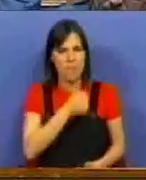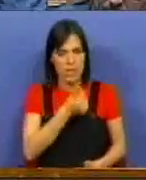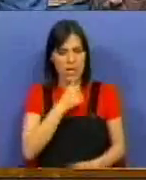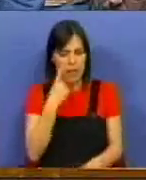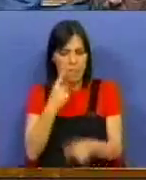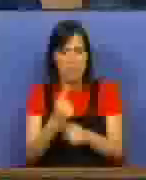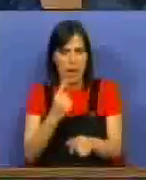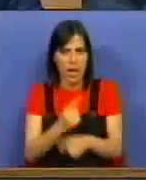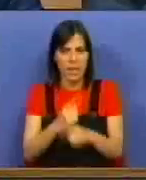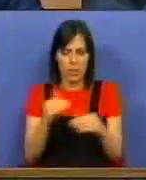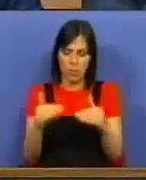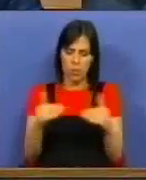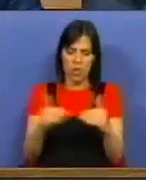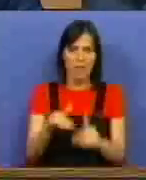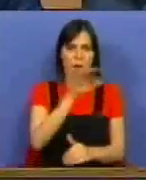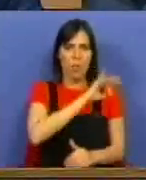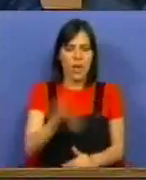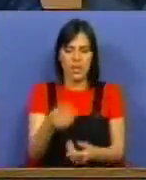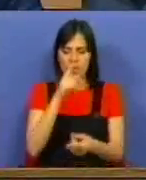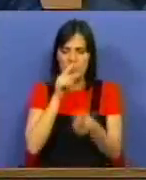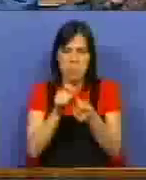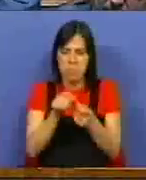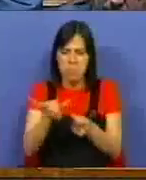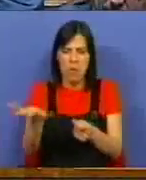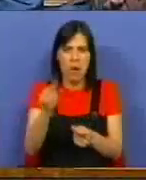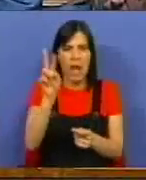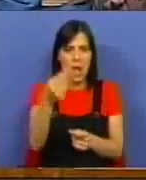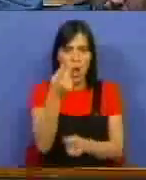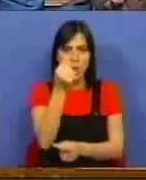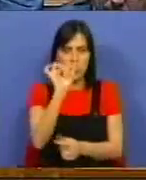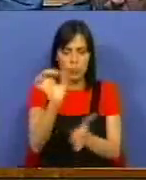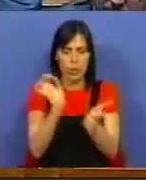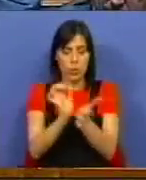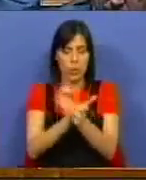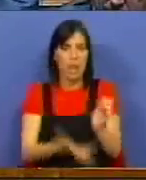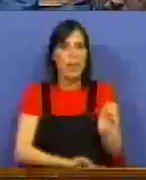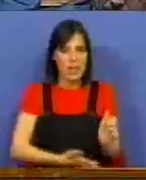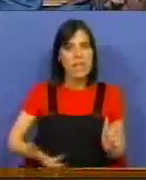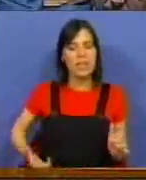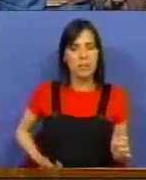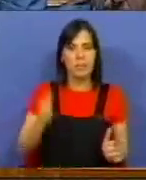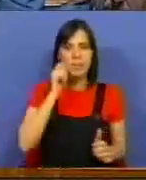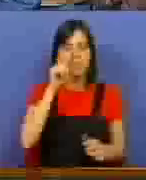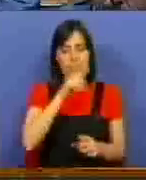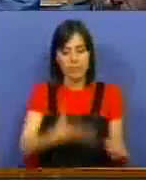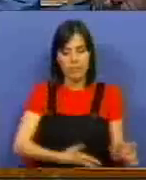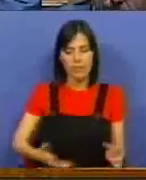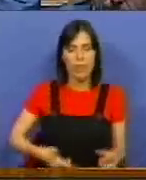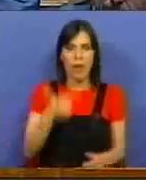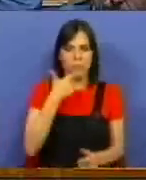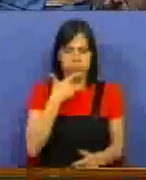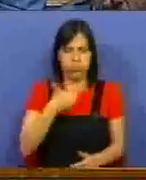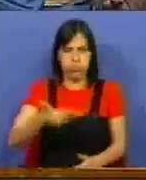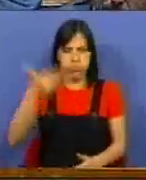manter a um nível de 400 e poucos euros um subsídio social de desemprego para quem está desempregado há tanto